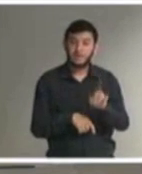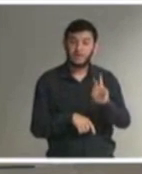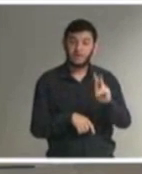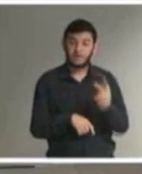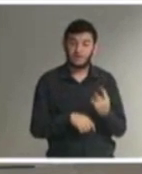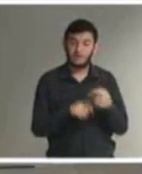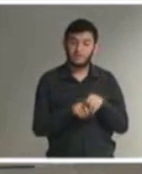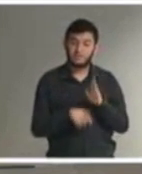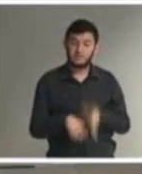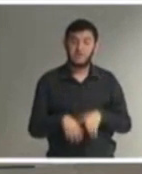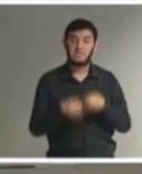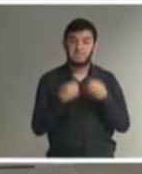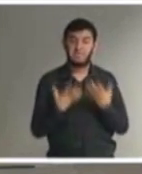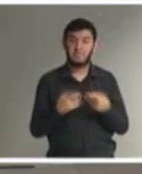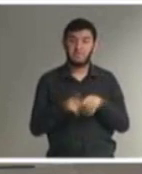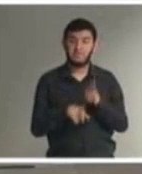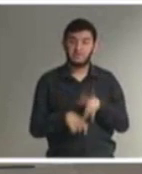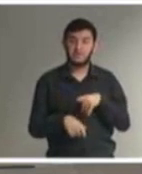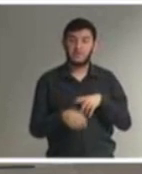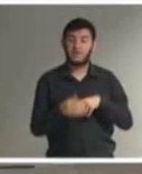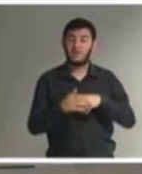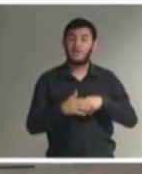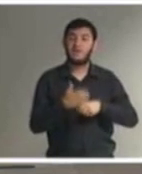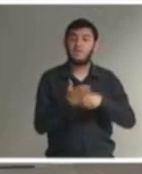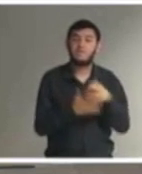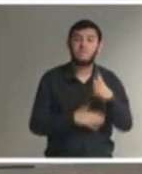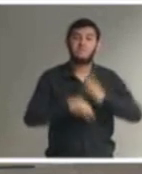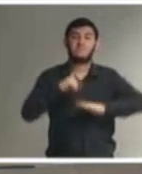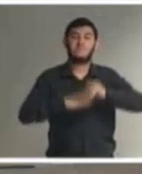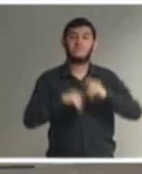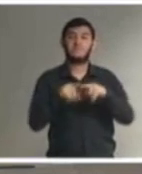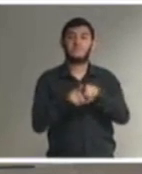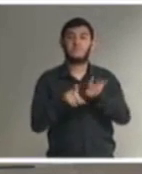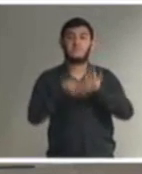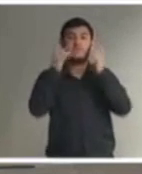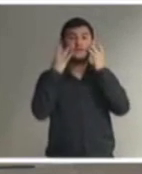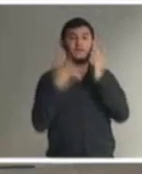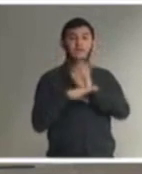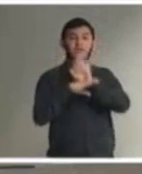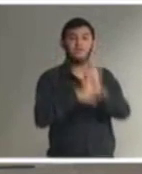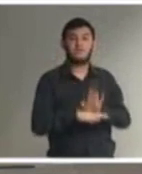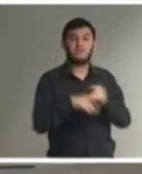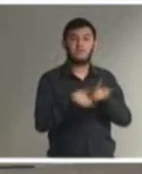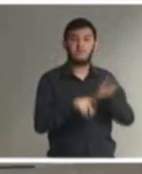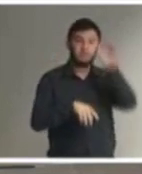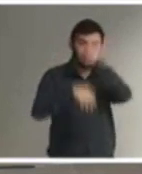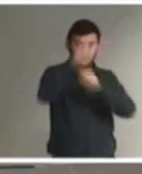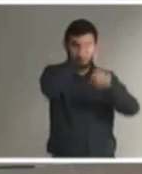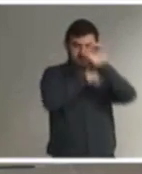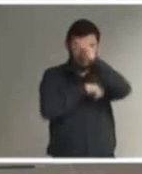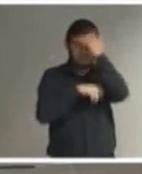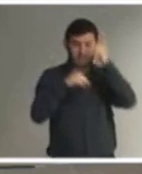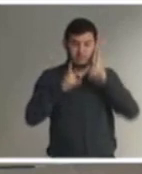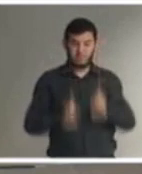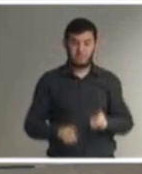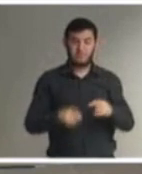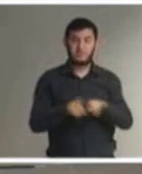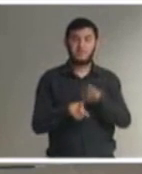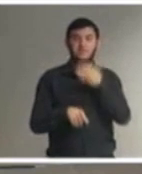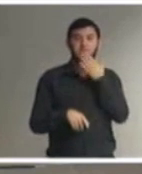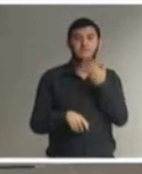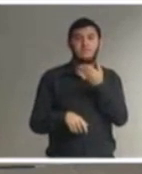diversos profissionais que vão ser facilitadores nesse aprendizado também da pessoa com deficiência tipo